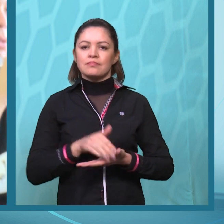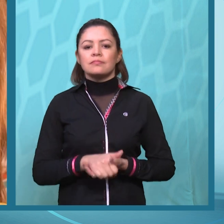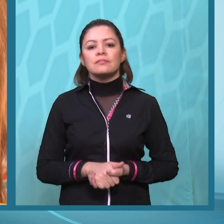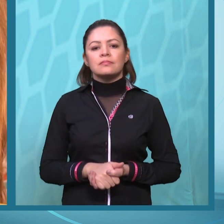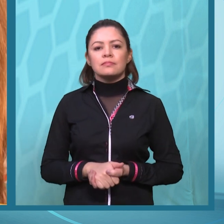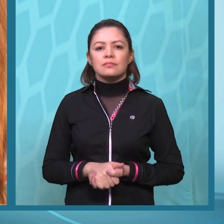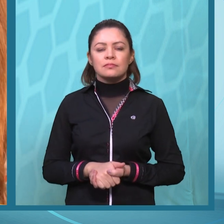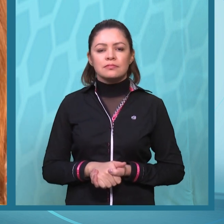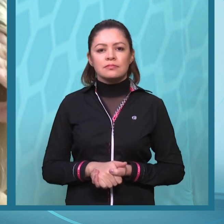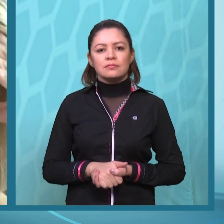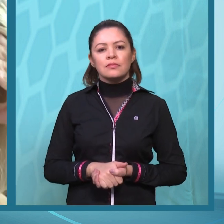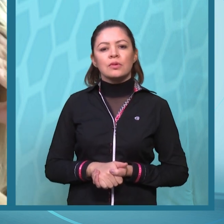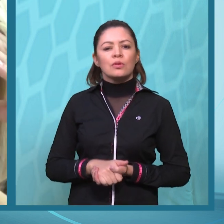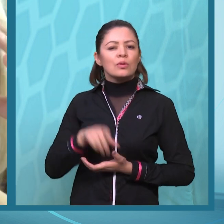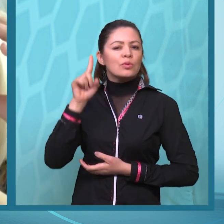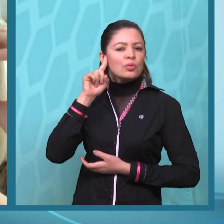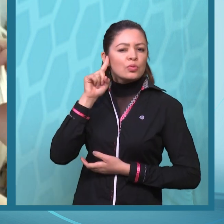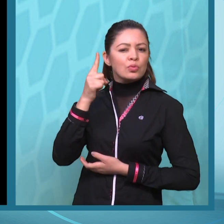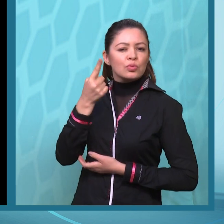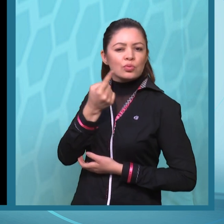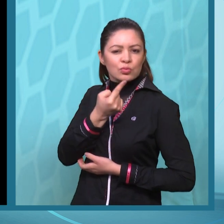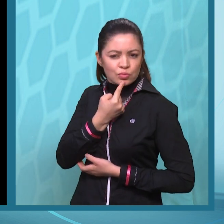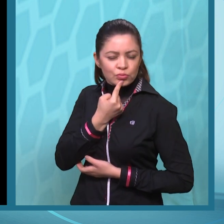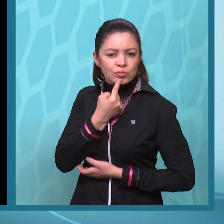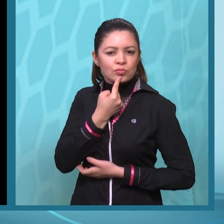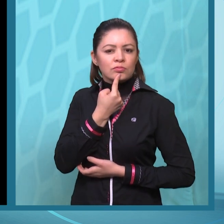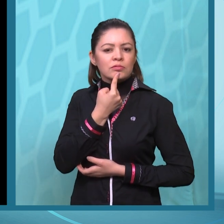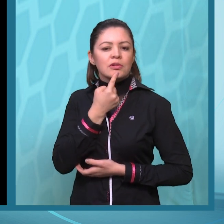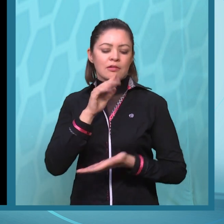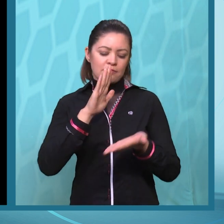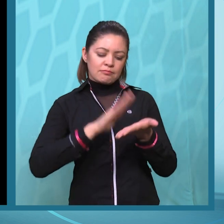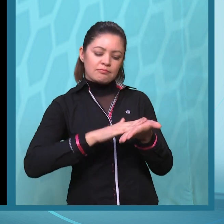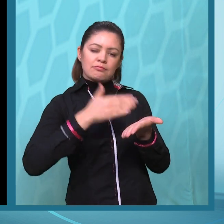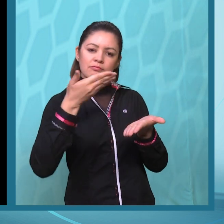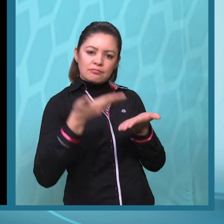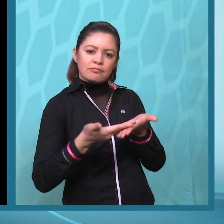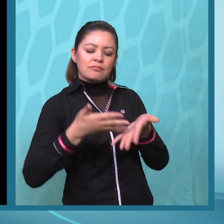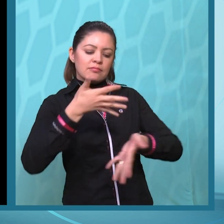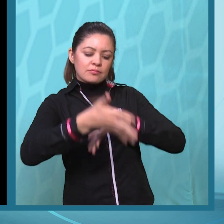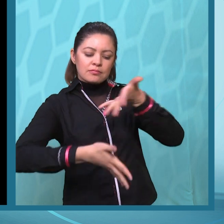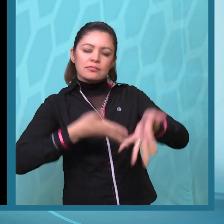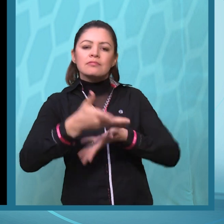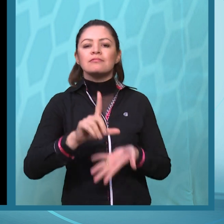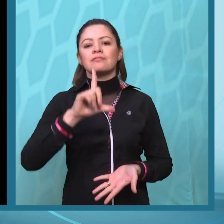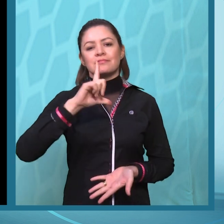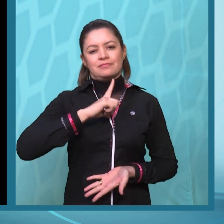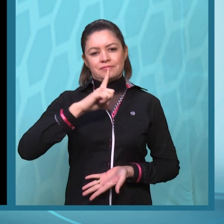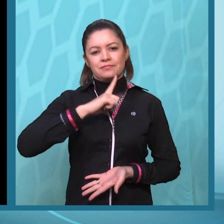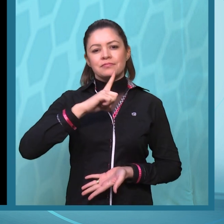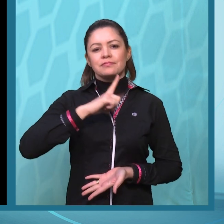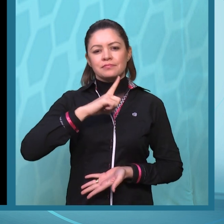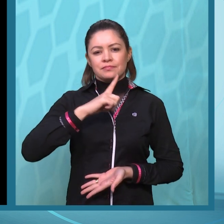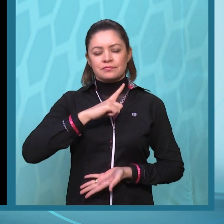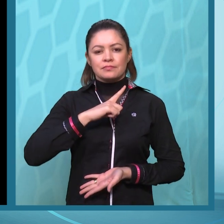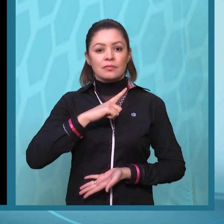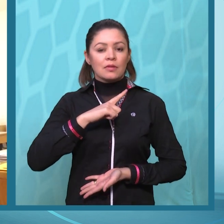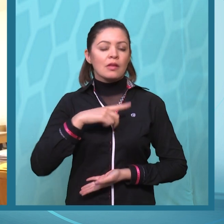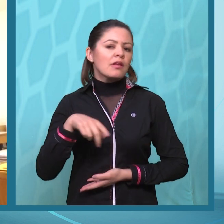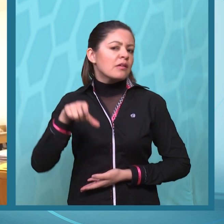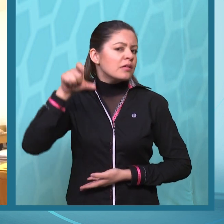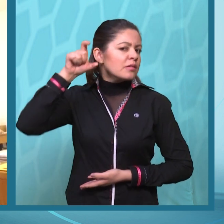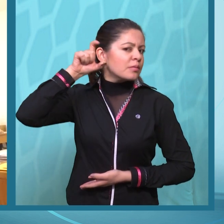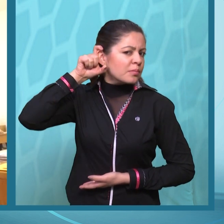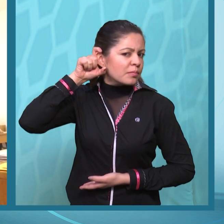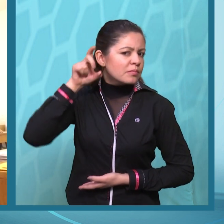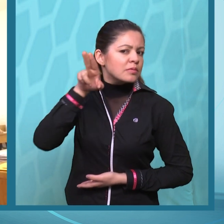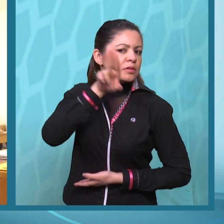exame. Os candidatos com deficiência auditiva podem contar com o intérprete de Libras, a língua brasileira de sinais.